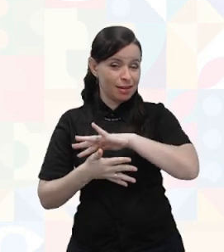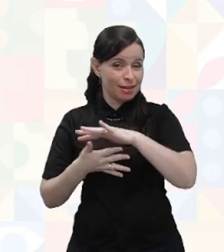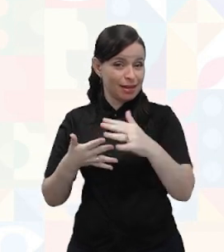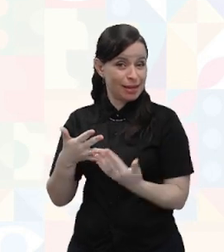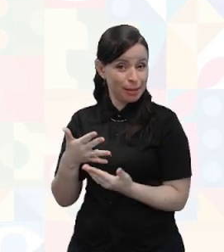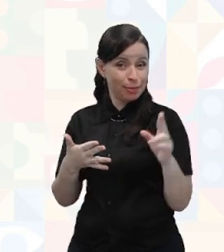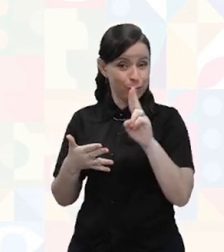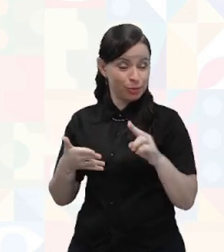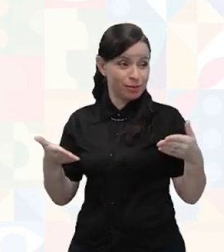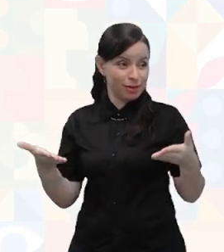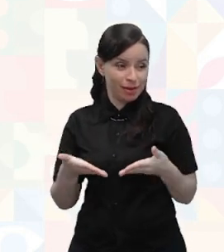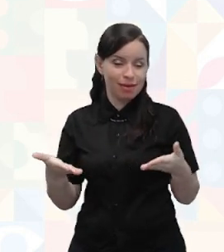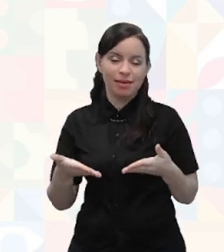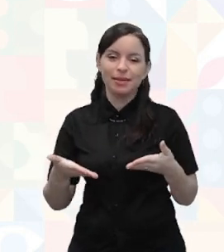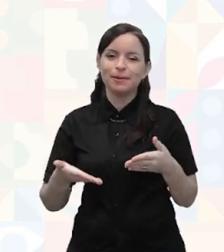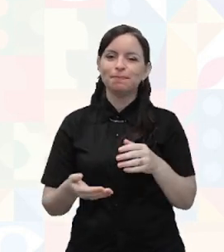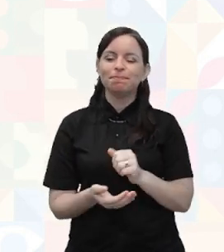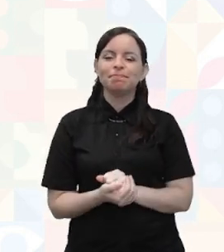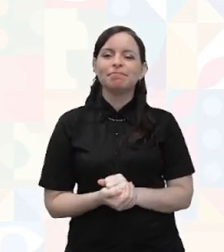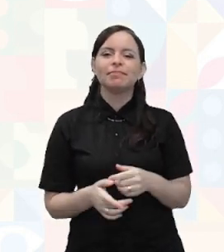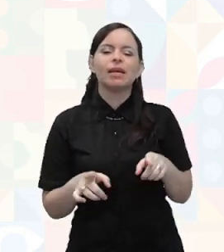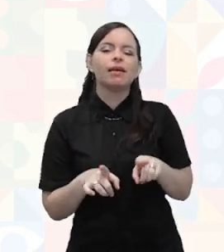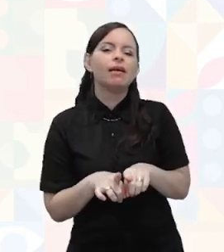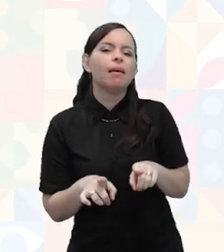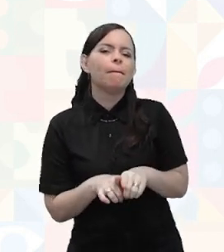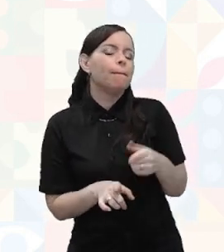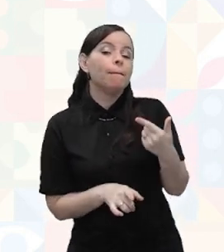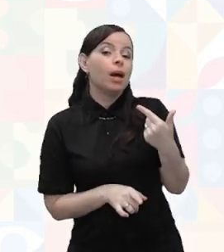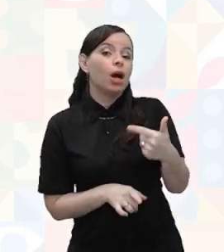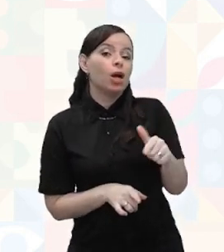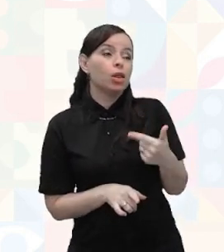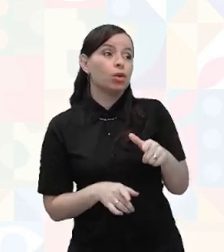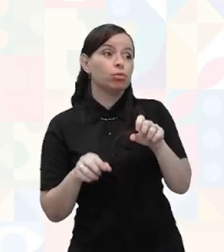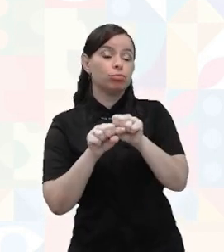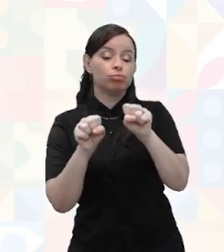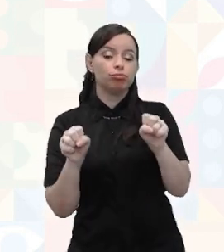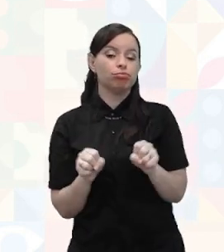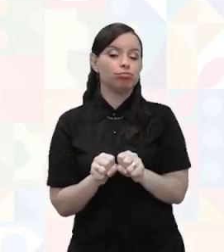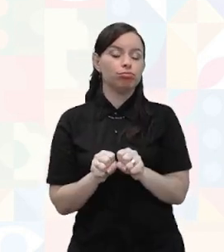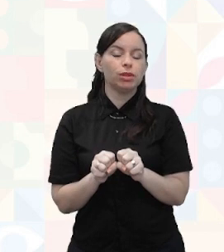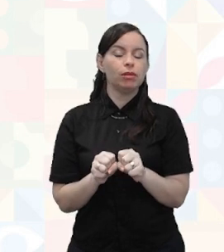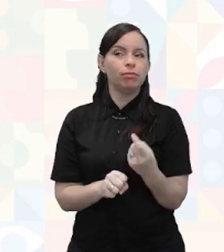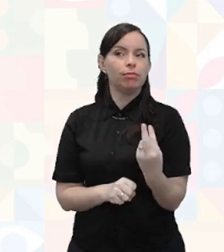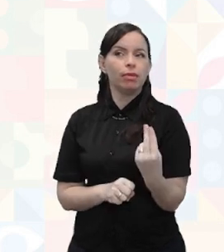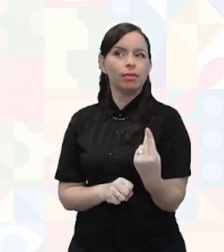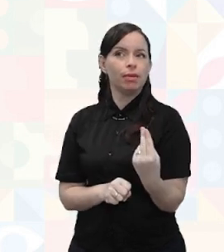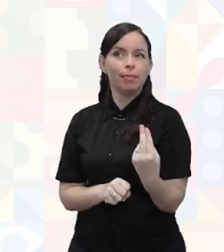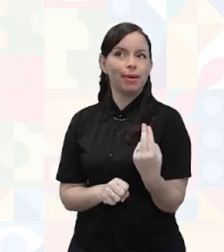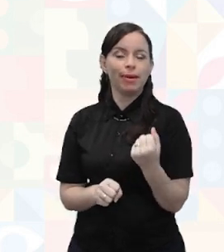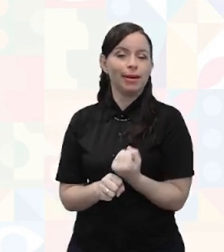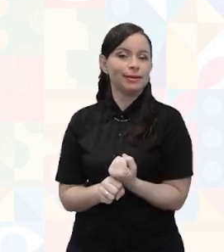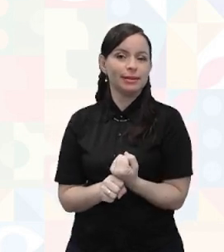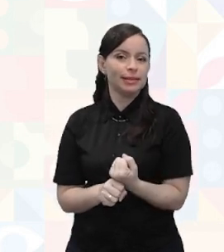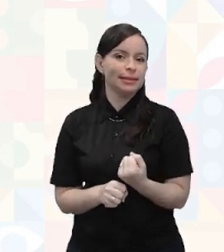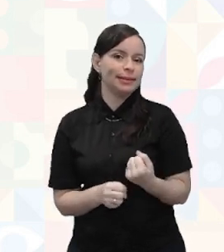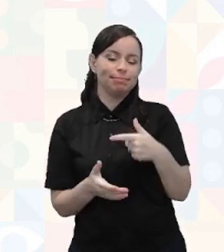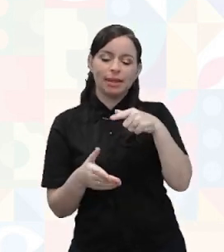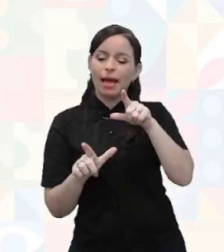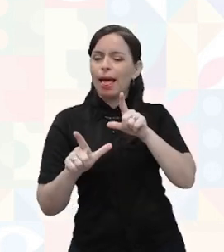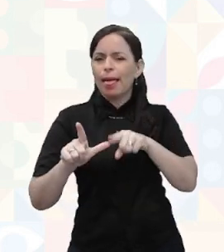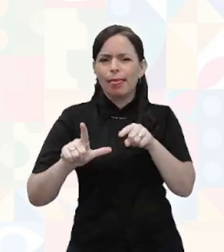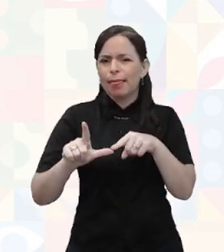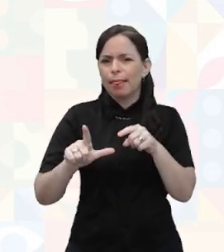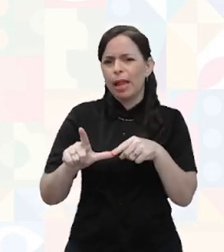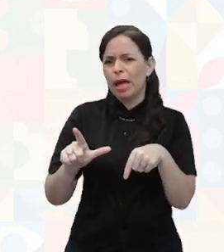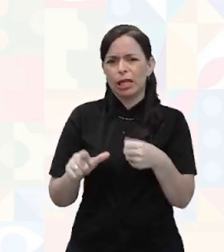utilizamos, hein? Inclusive, eles não têm um sistema como o nosso, por exemplo, alfanumérico, de letras e números. É